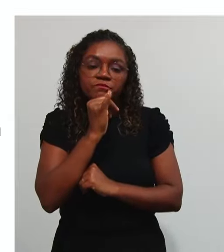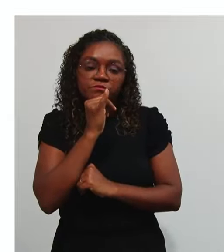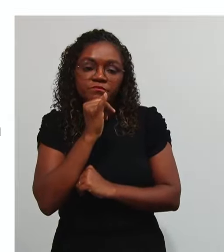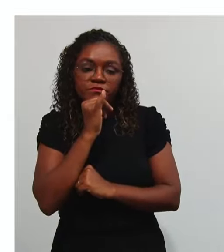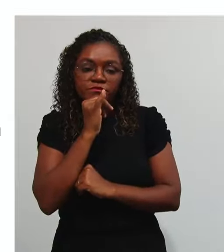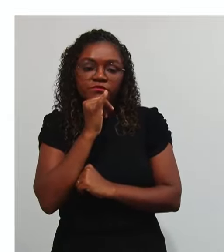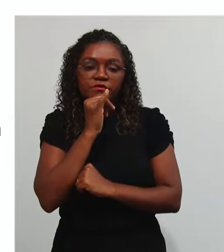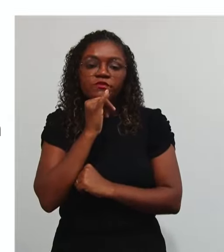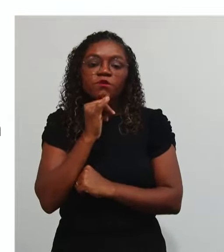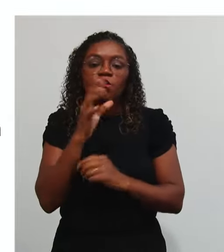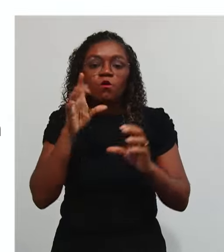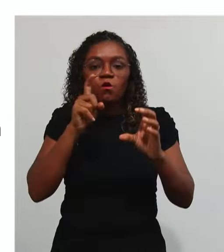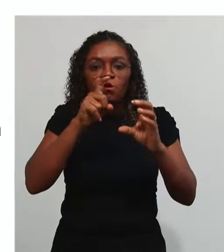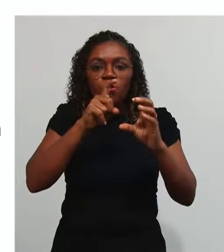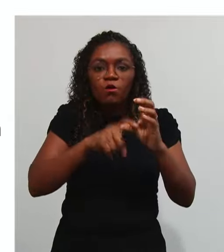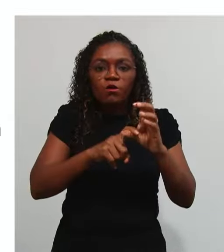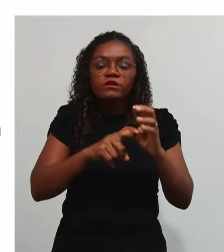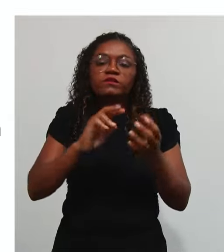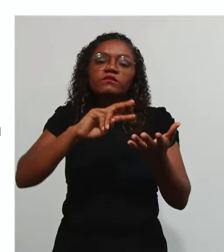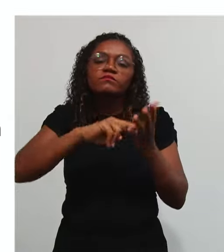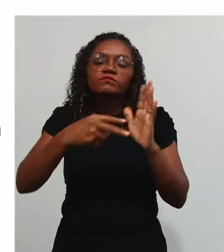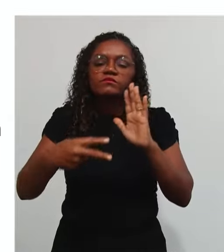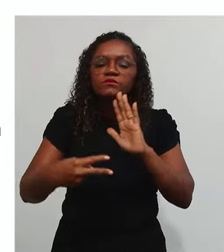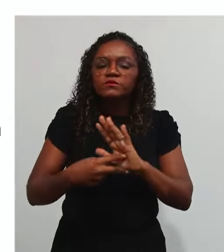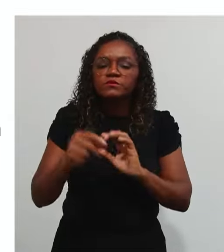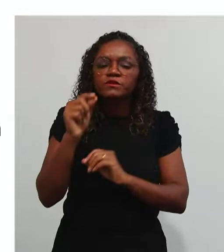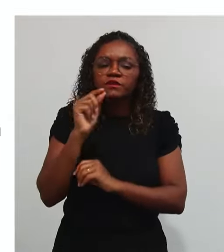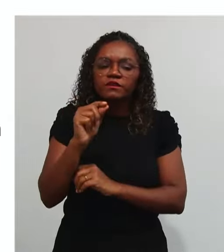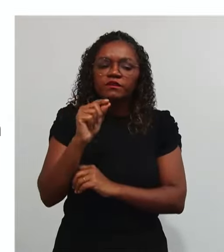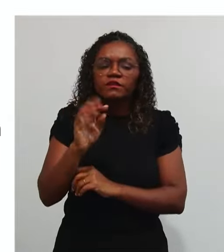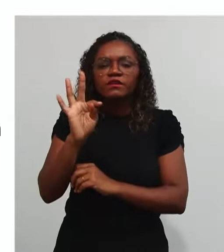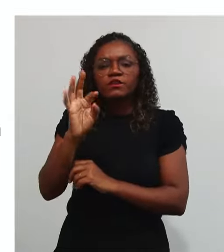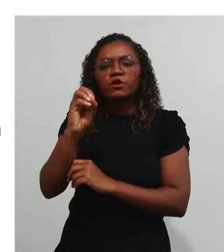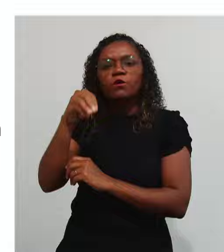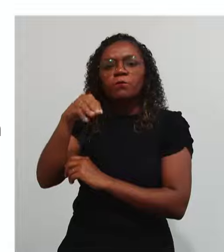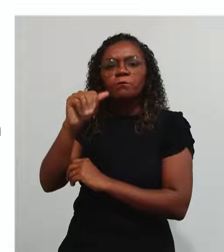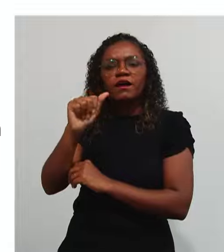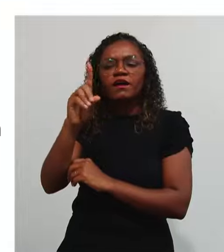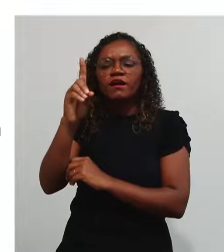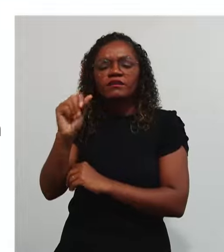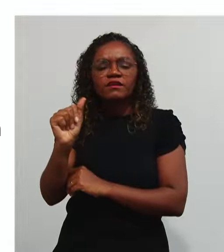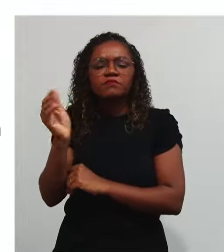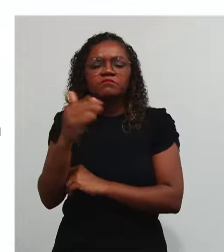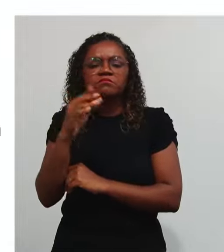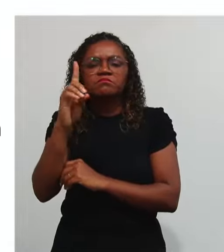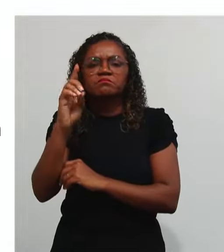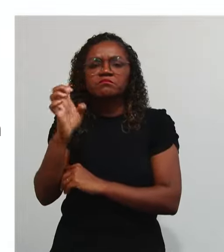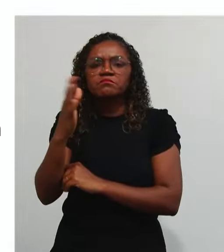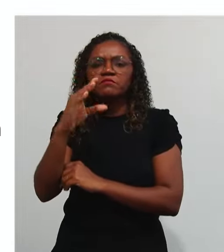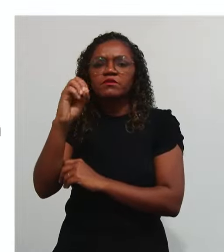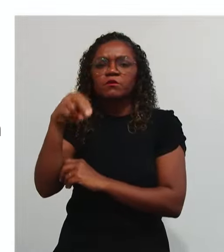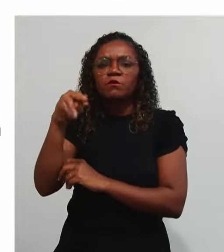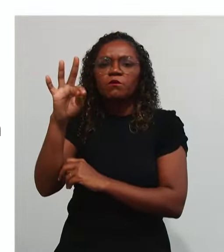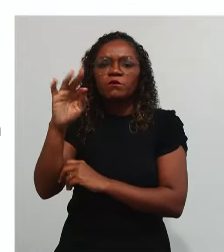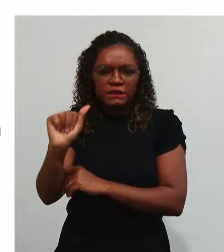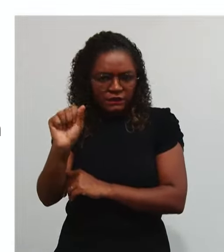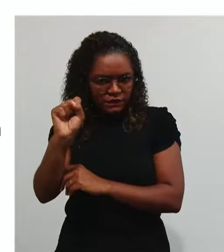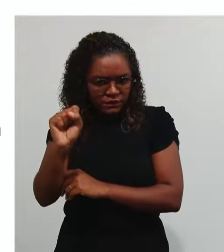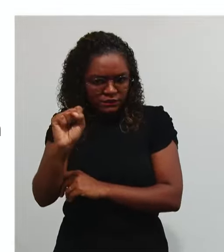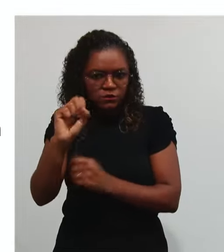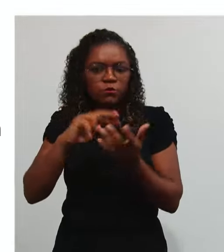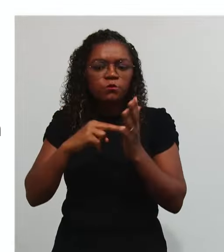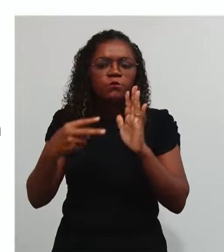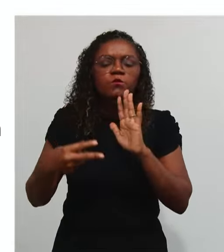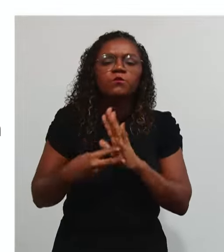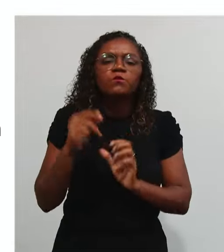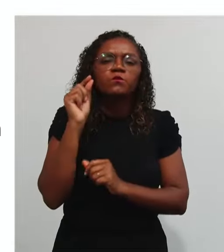tomada De contas É um ato Pelo qual A pessoa Ou o órgão De que o direito É competente Para executá